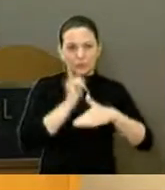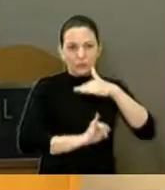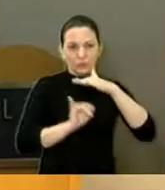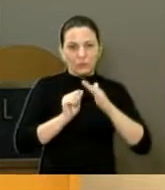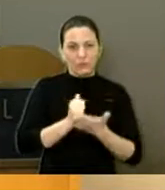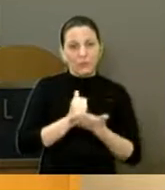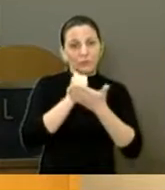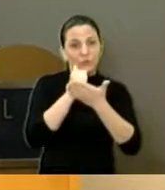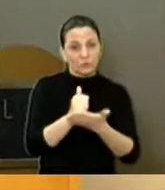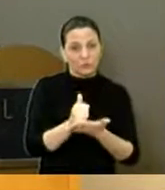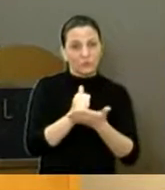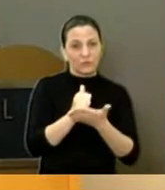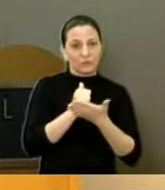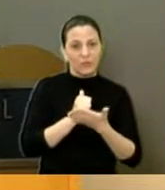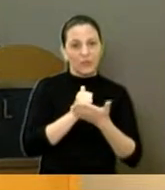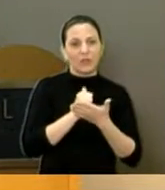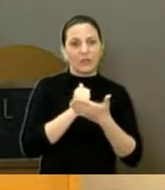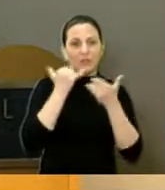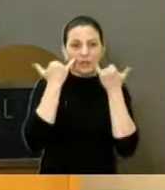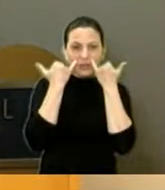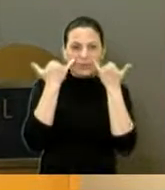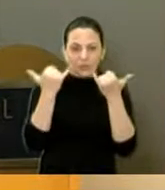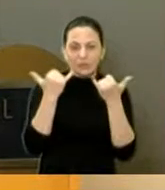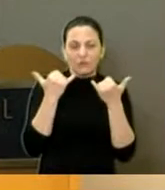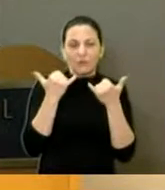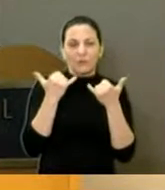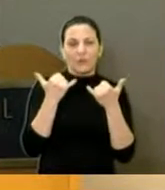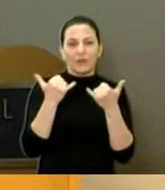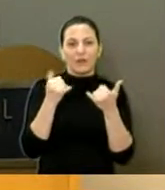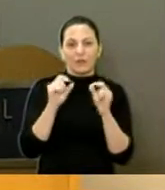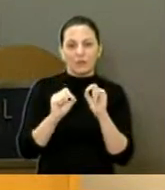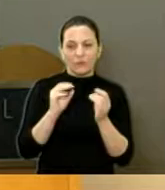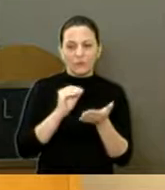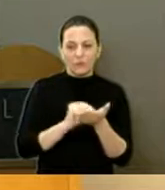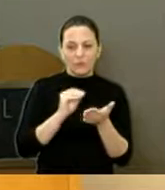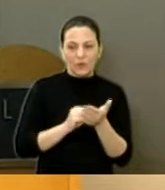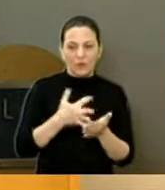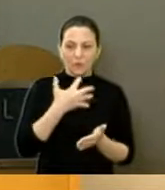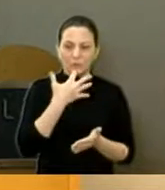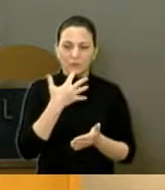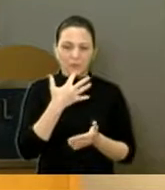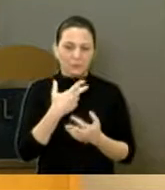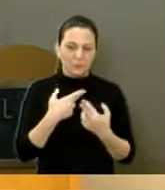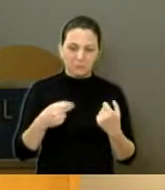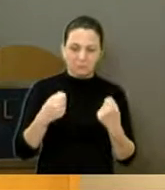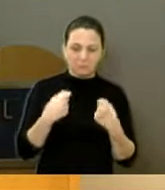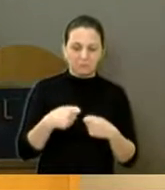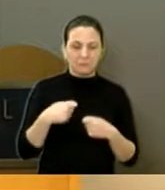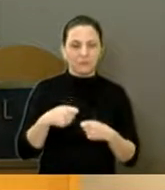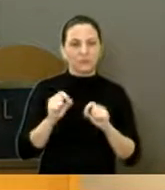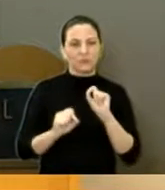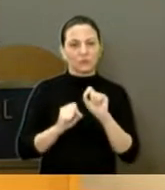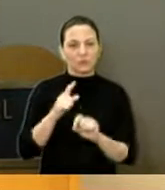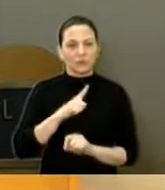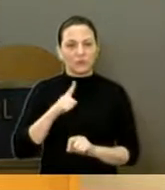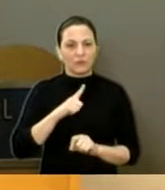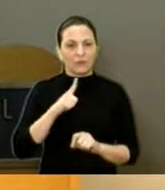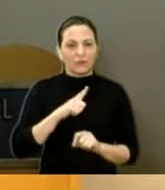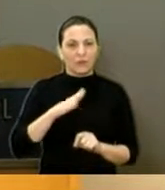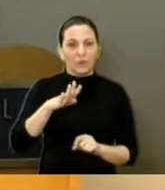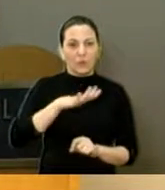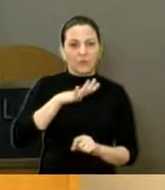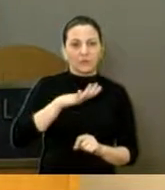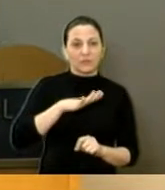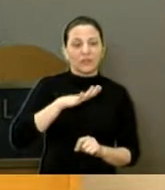também os vereadores a informar, talvez é uma falta de conhecimento nosso, também vamos fazer isso aí, para que a gente possa ter uma cidade